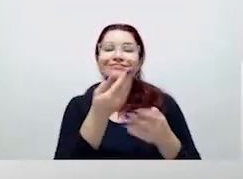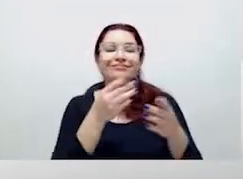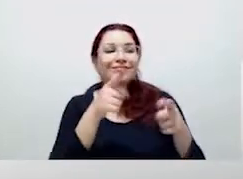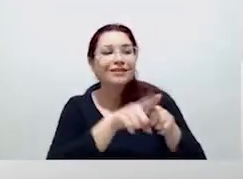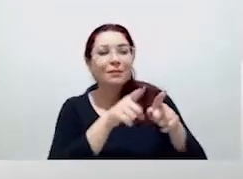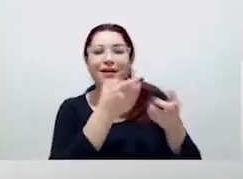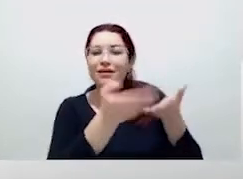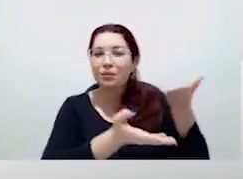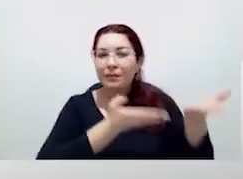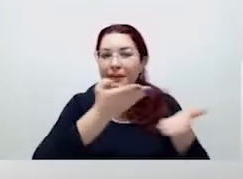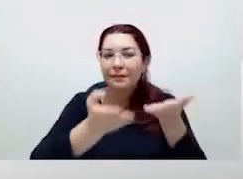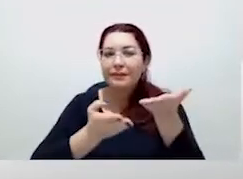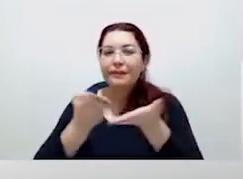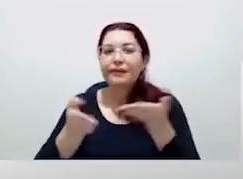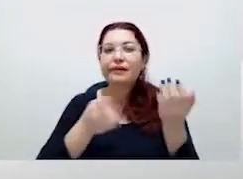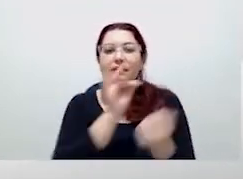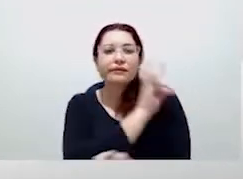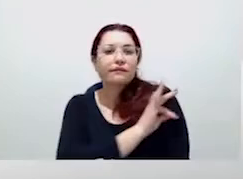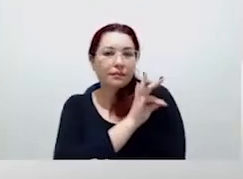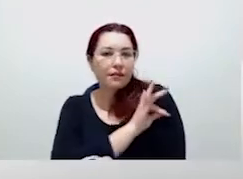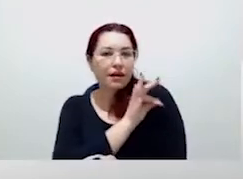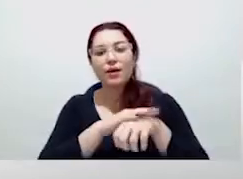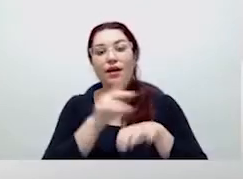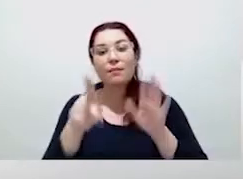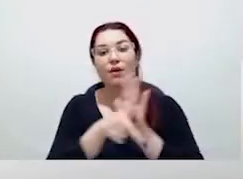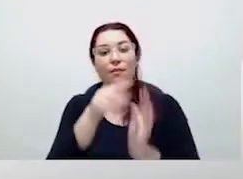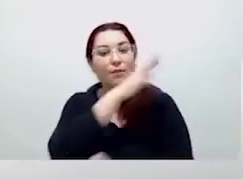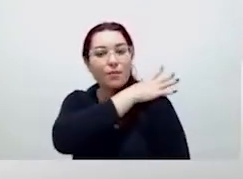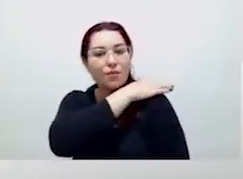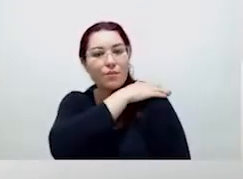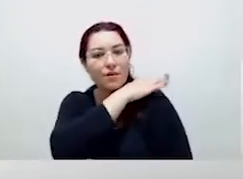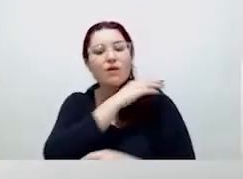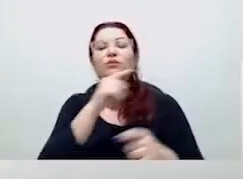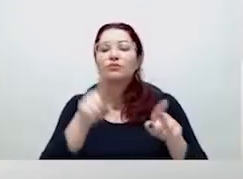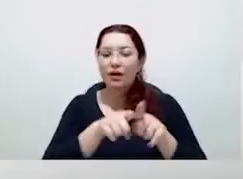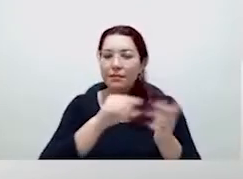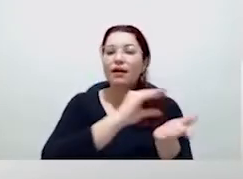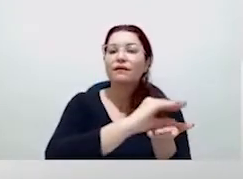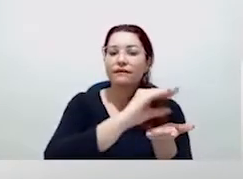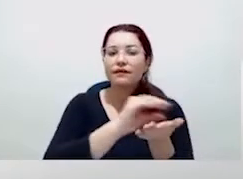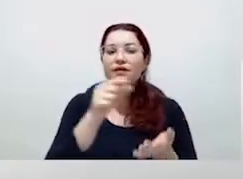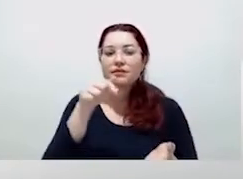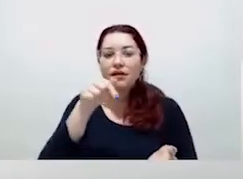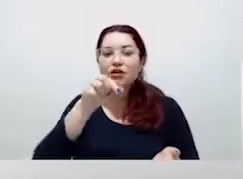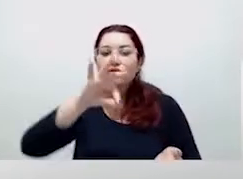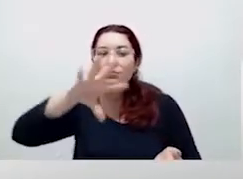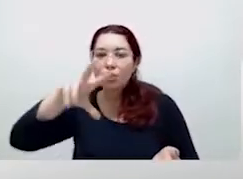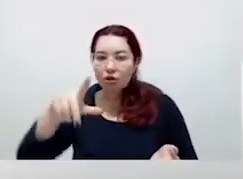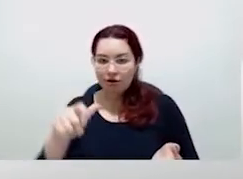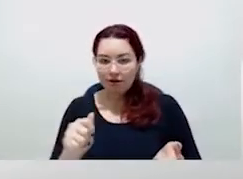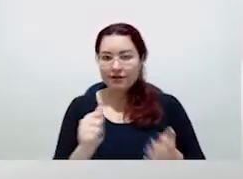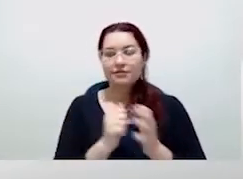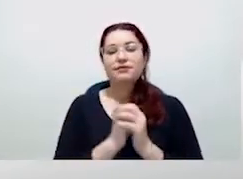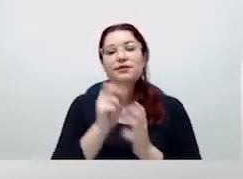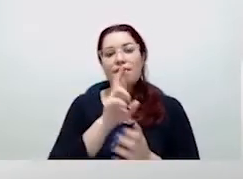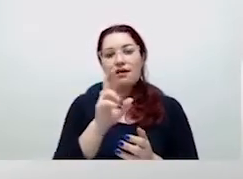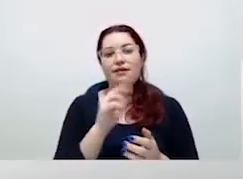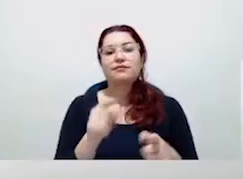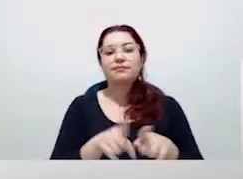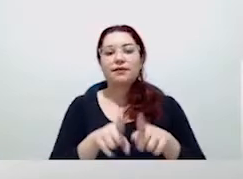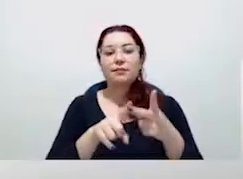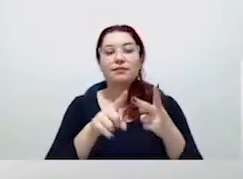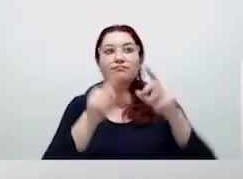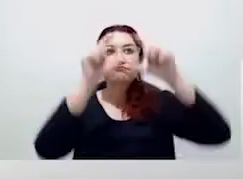farmacoterapêutico para a asma. São 7 milhões de reais nesse eixo. A identificação visual,